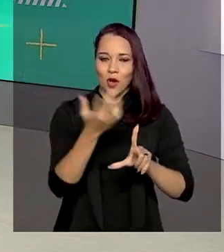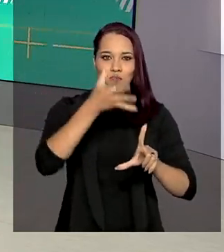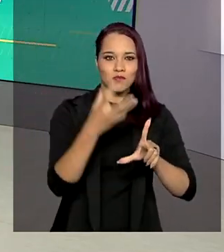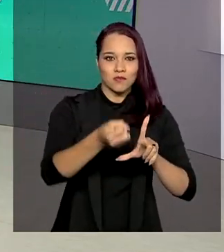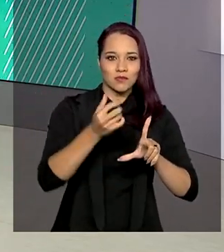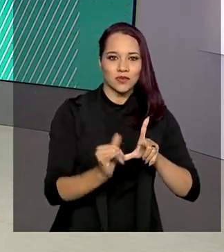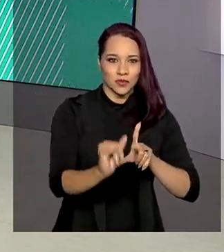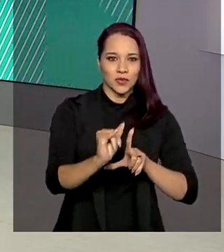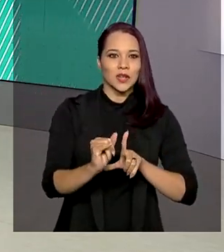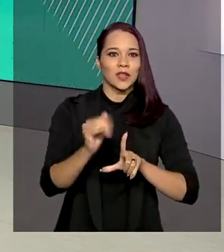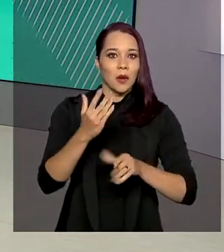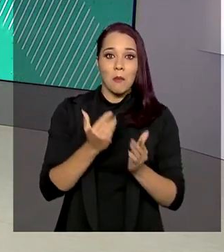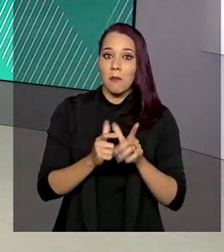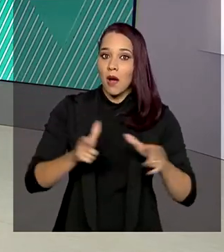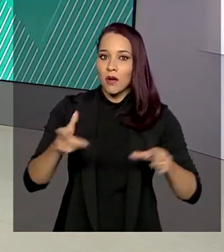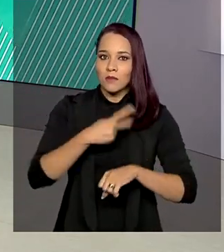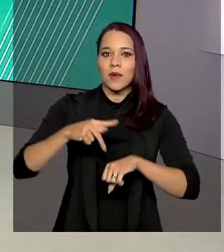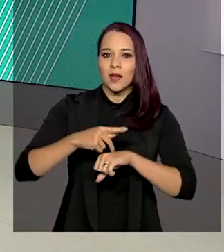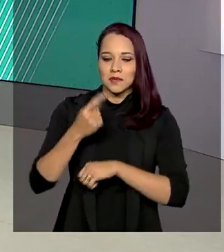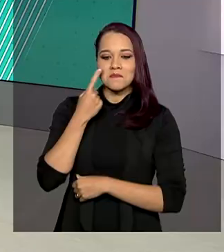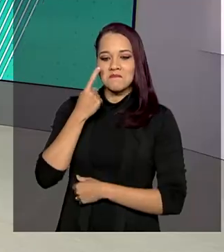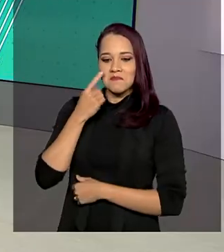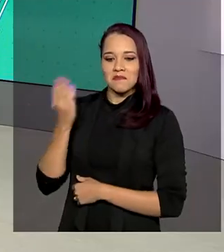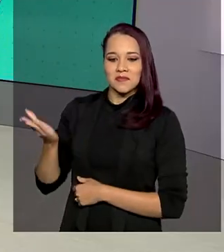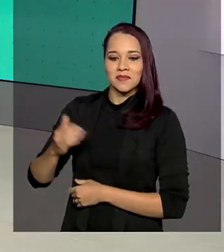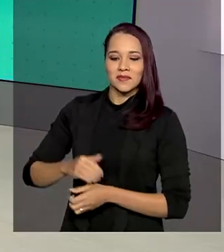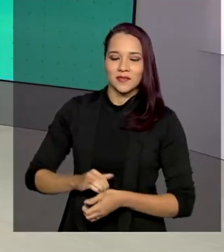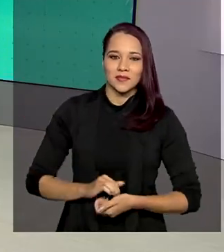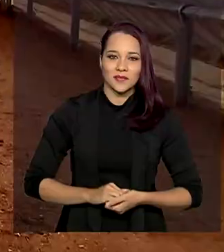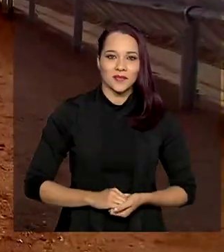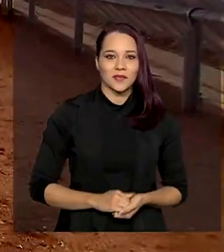repórter Dima Soud esteve lá e mostra agora para a gente.